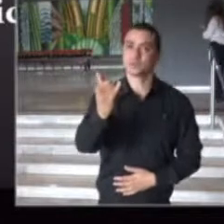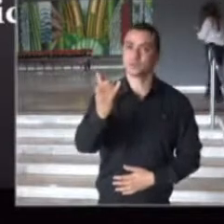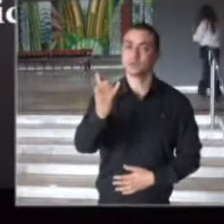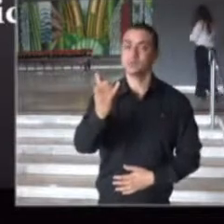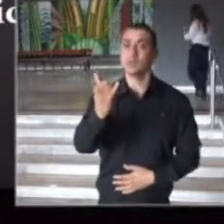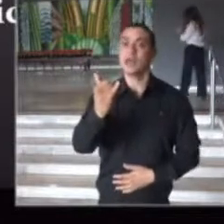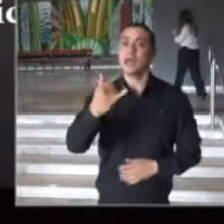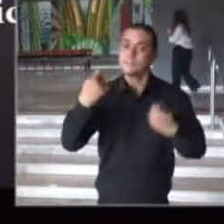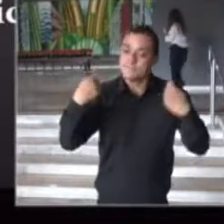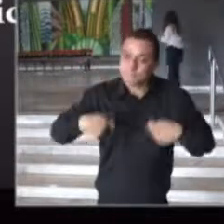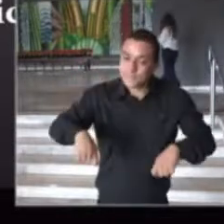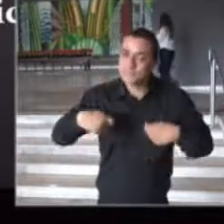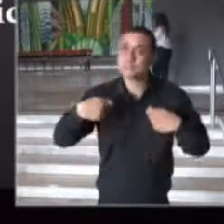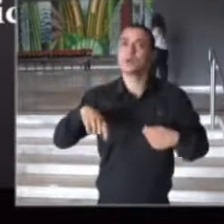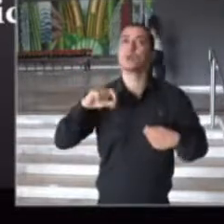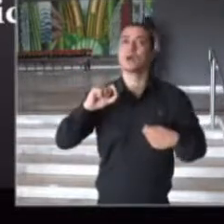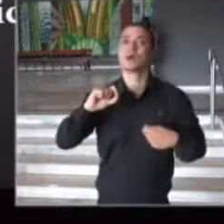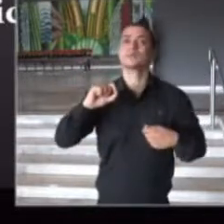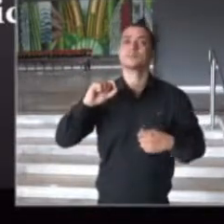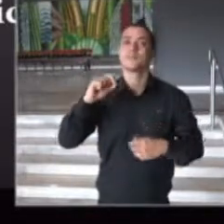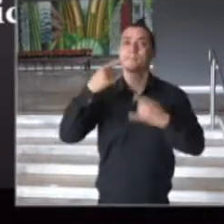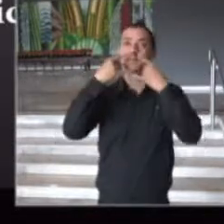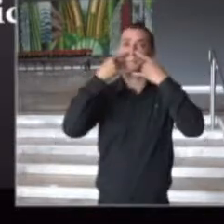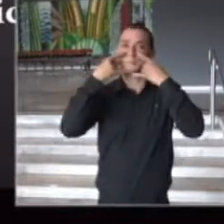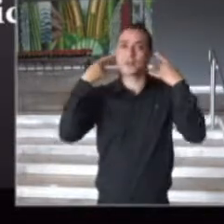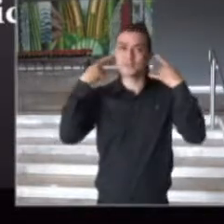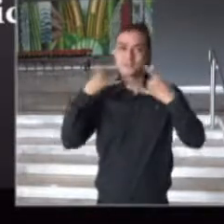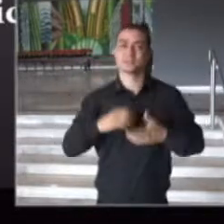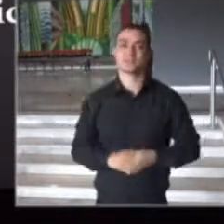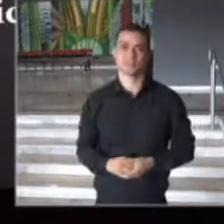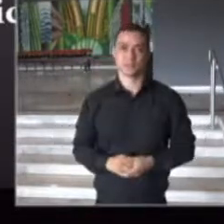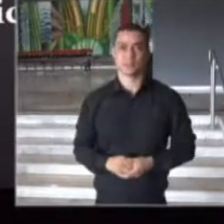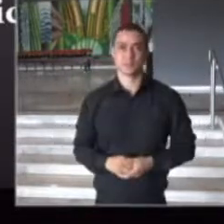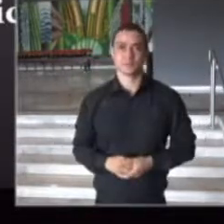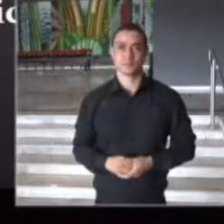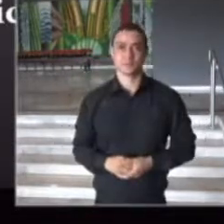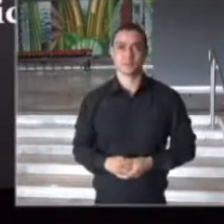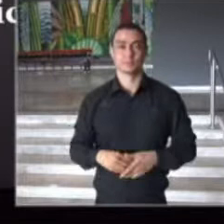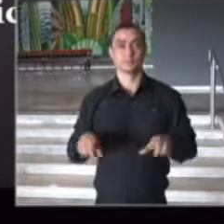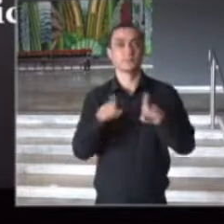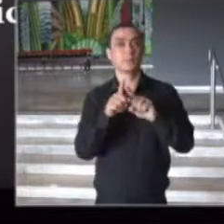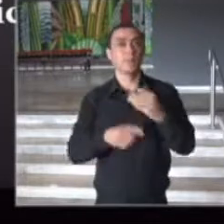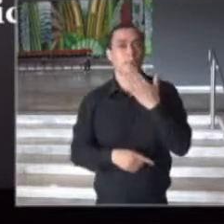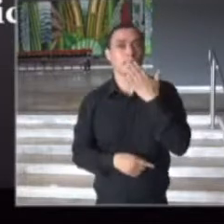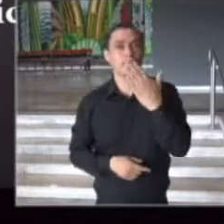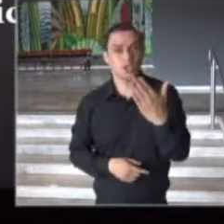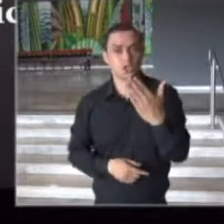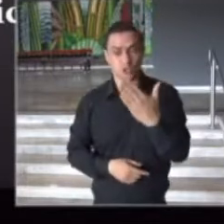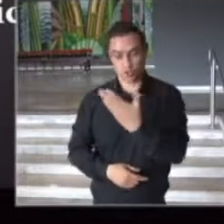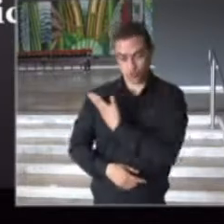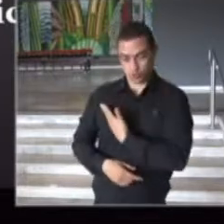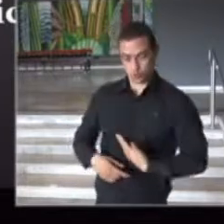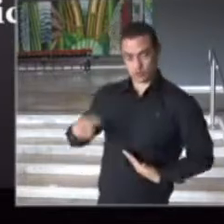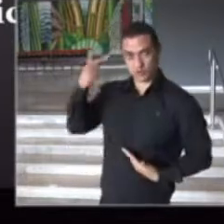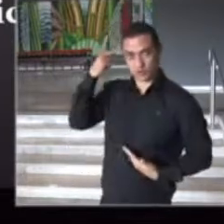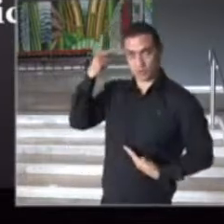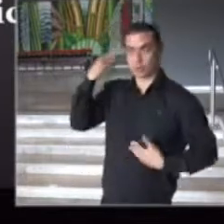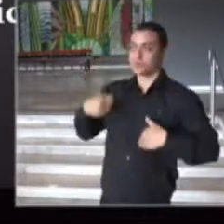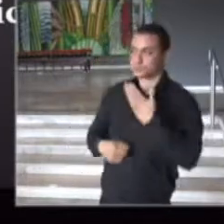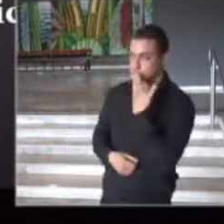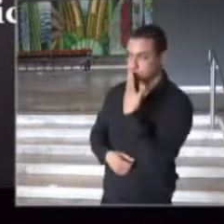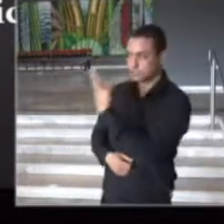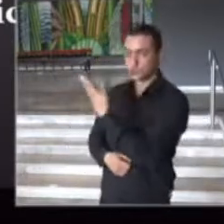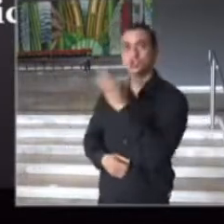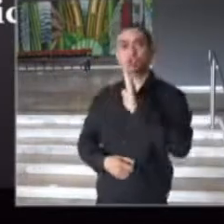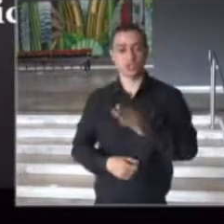do uso de máscaras e solicita, inclusive ao governo, que amplie